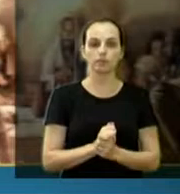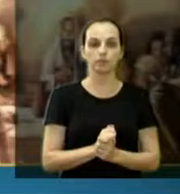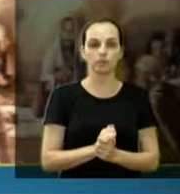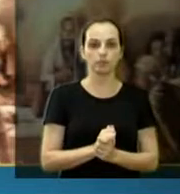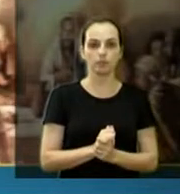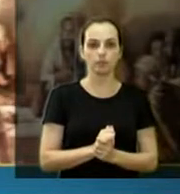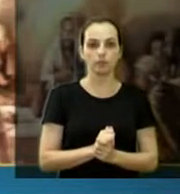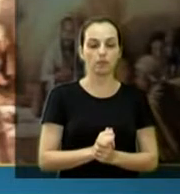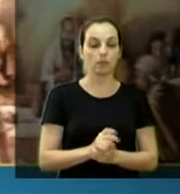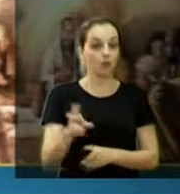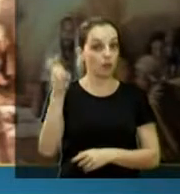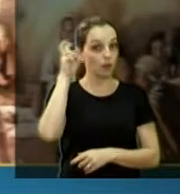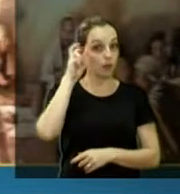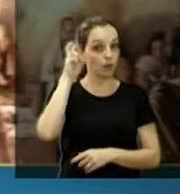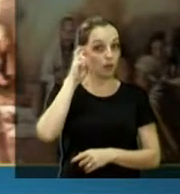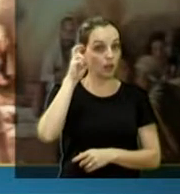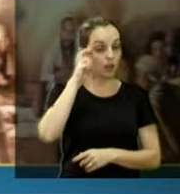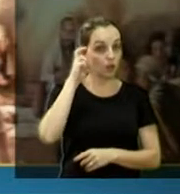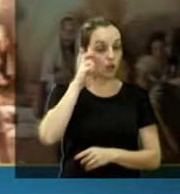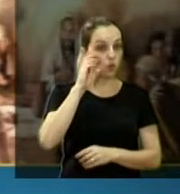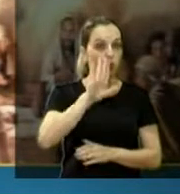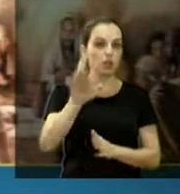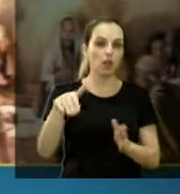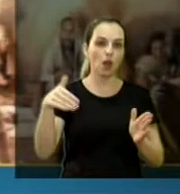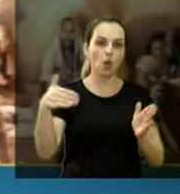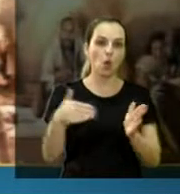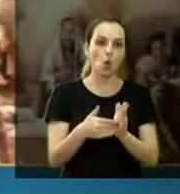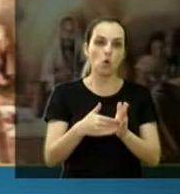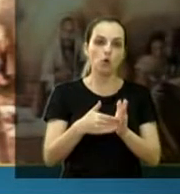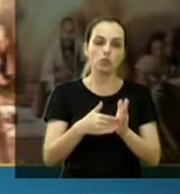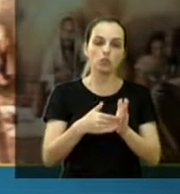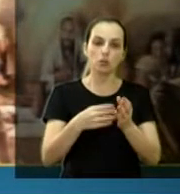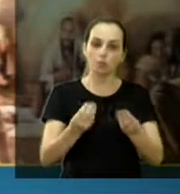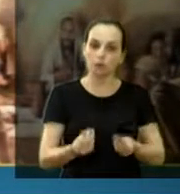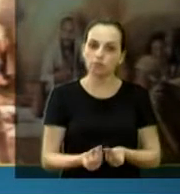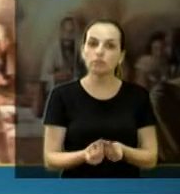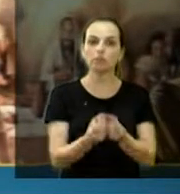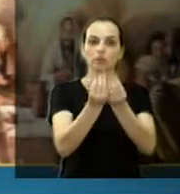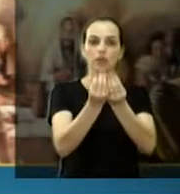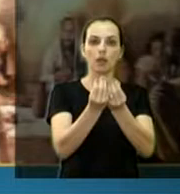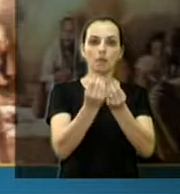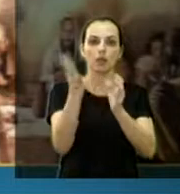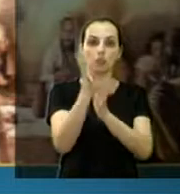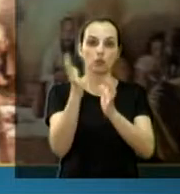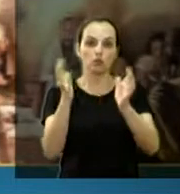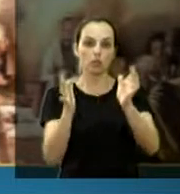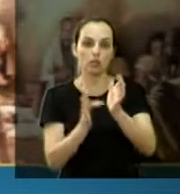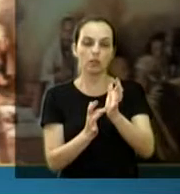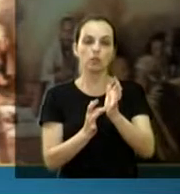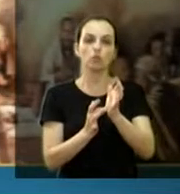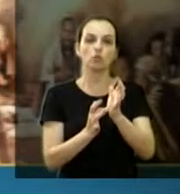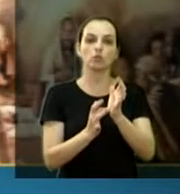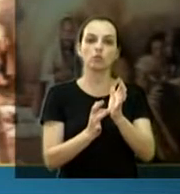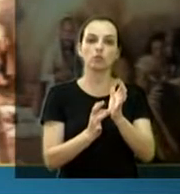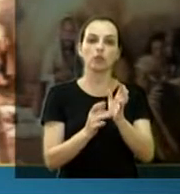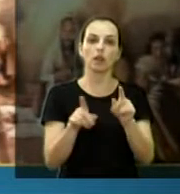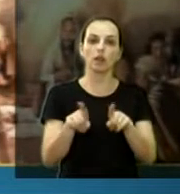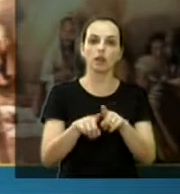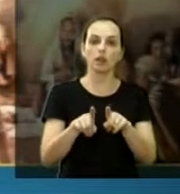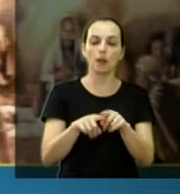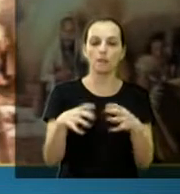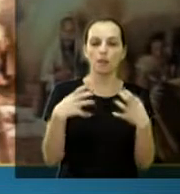Na quinta-feira, a última ceia de Jesus com seus apóstolos, onde humildemente lavou os pés dos seus doze discípulos.